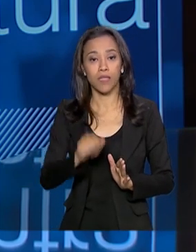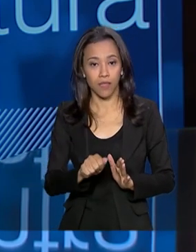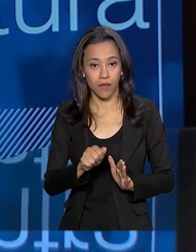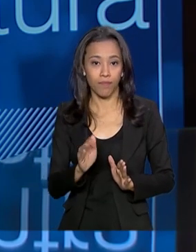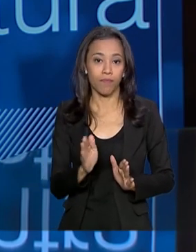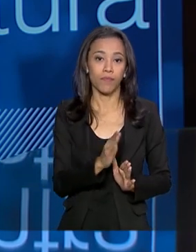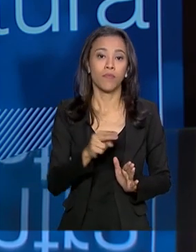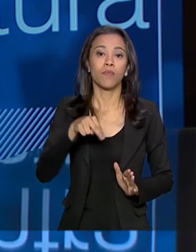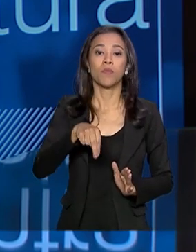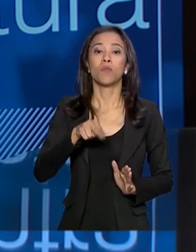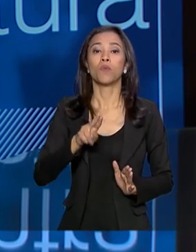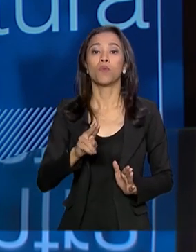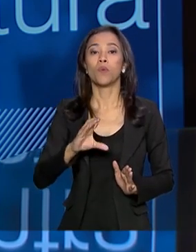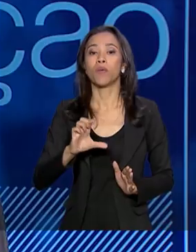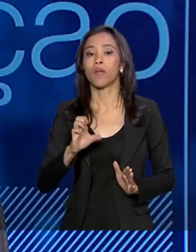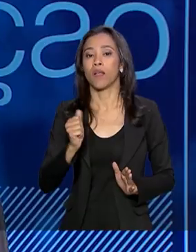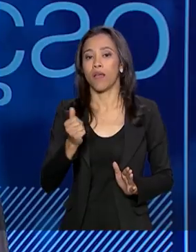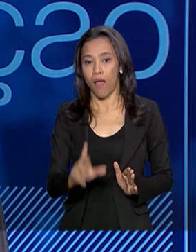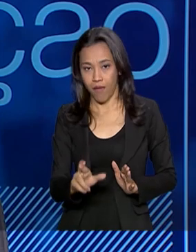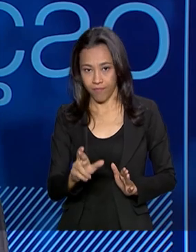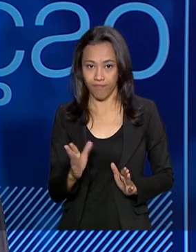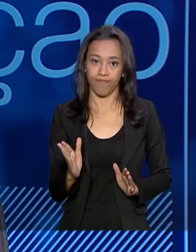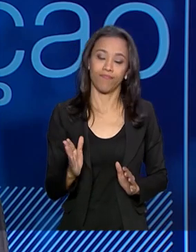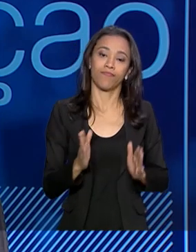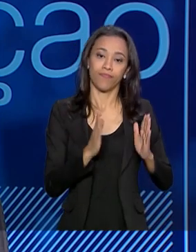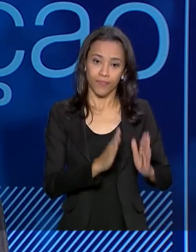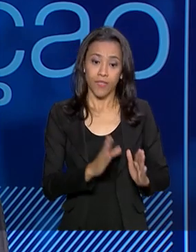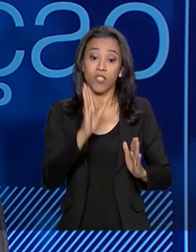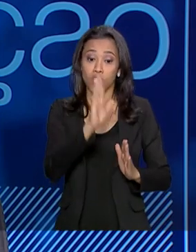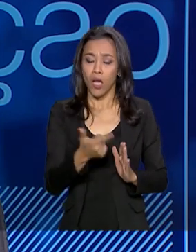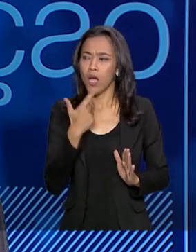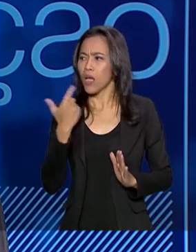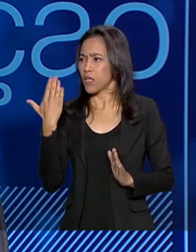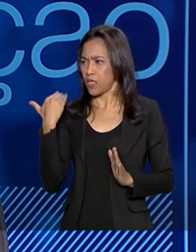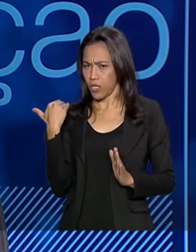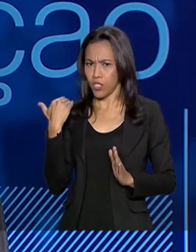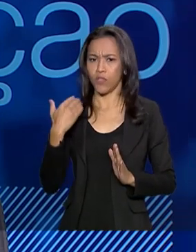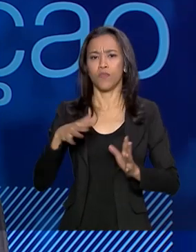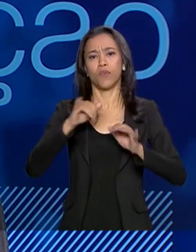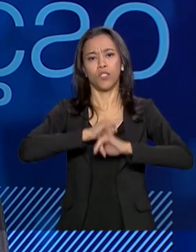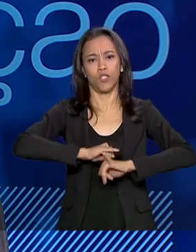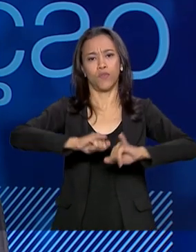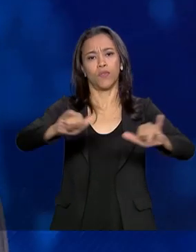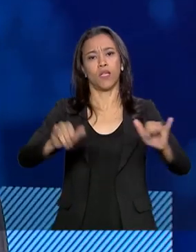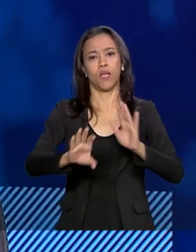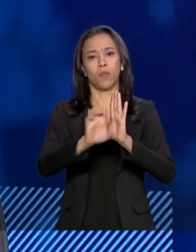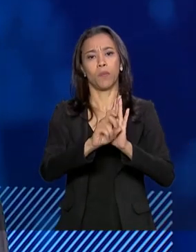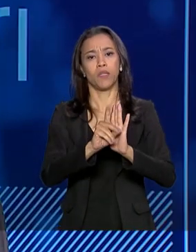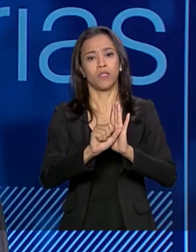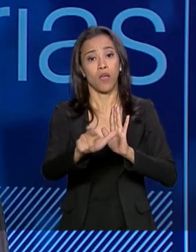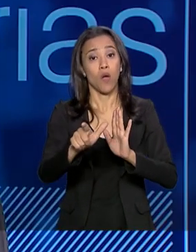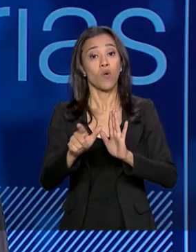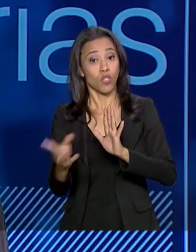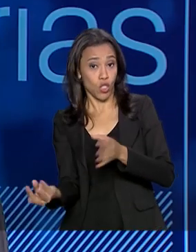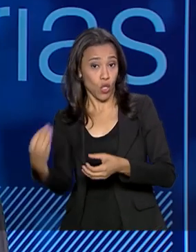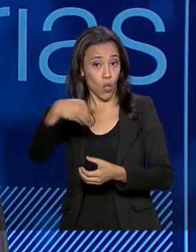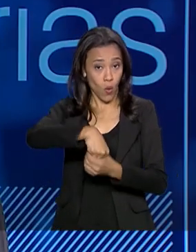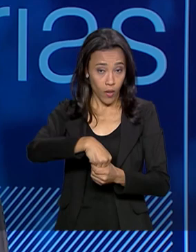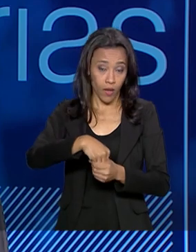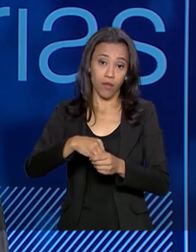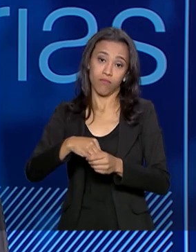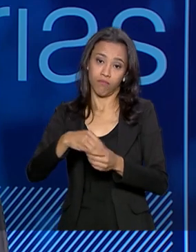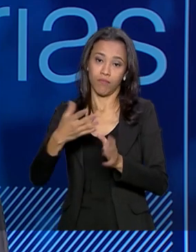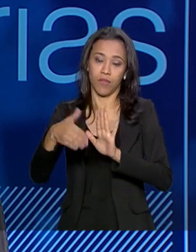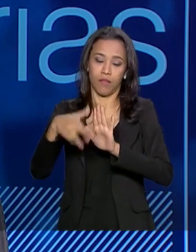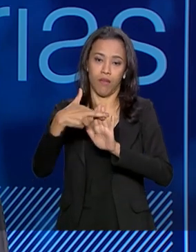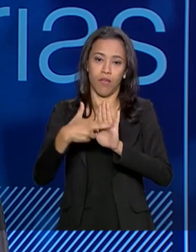Como é está sendo esse processo? Isso. O Angra 3 também teve o decreto publicado recentemente de inclusão de Angra 3 no PPI. O decreto